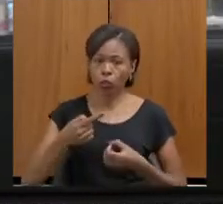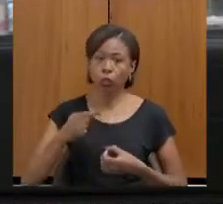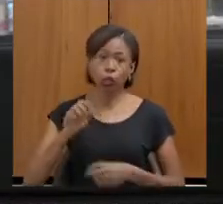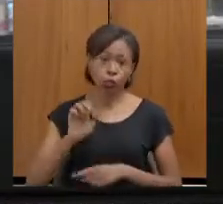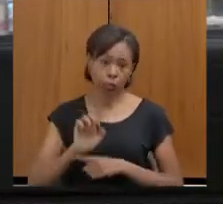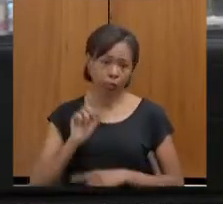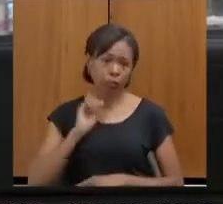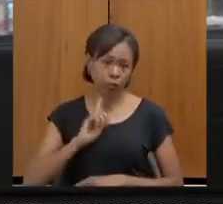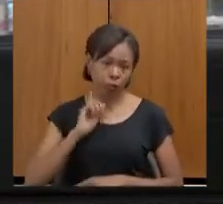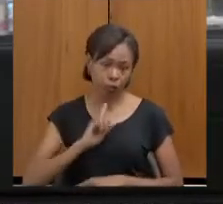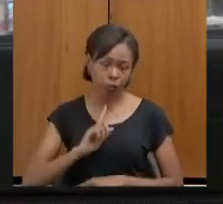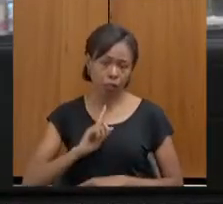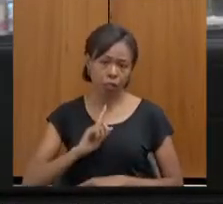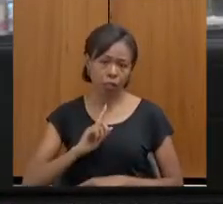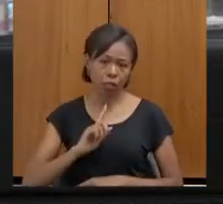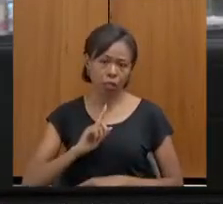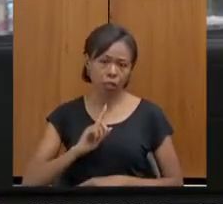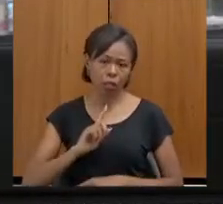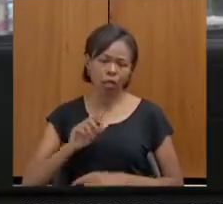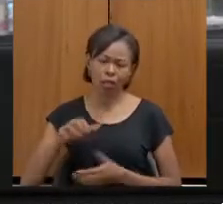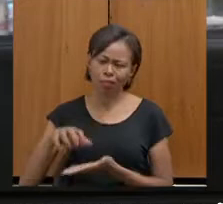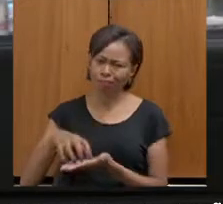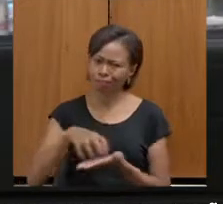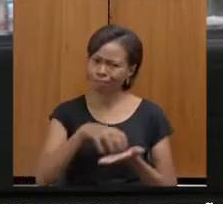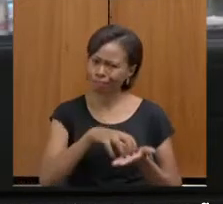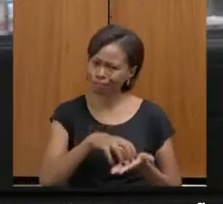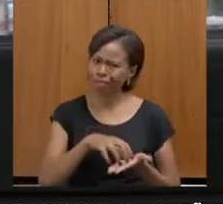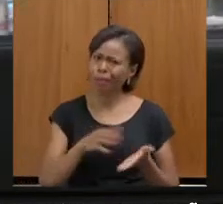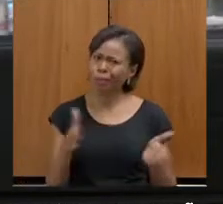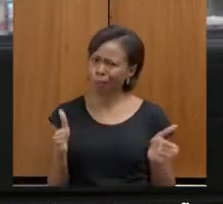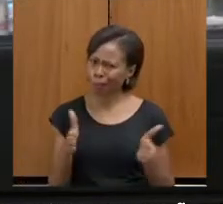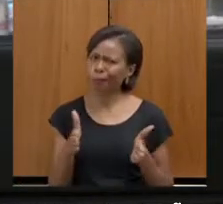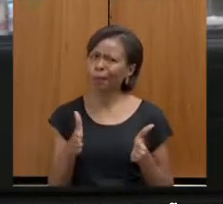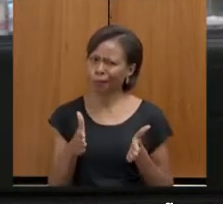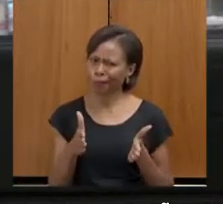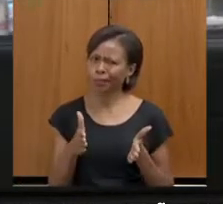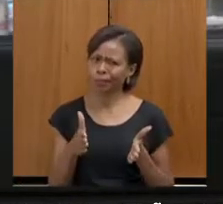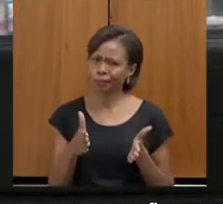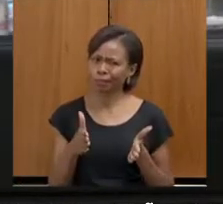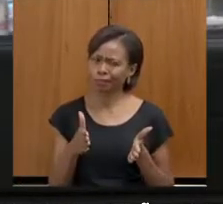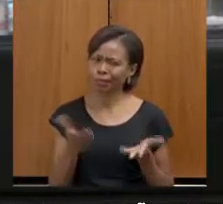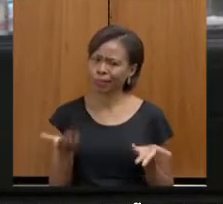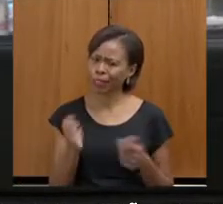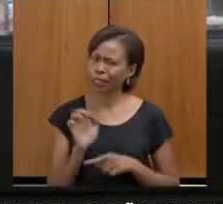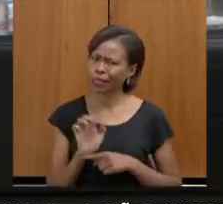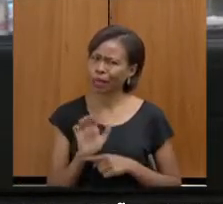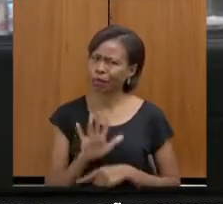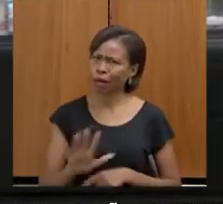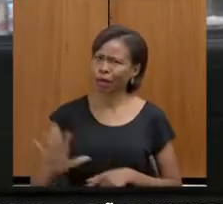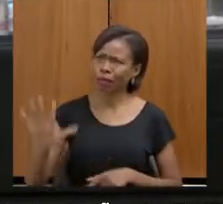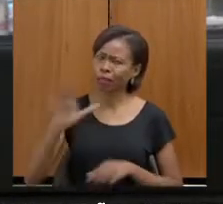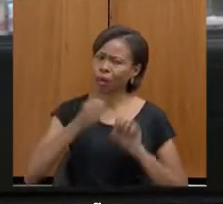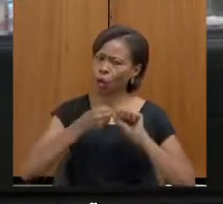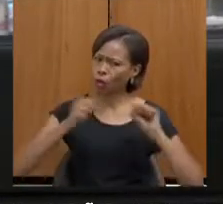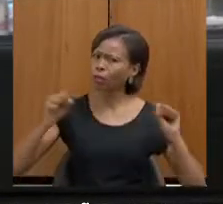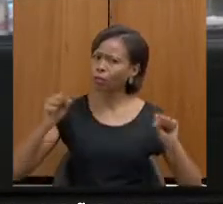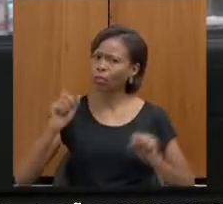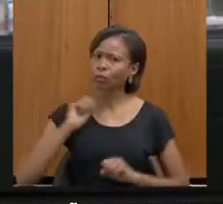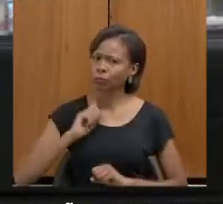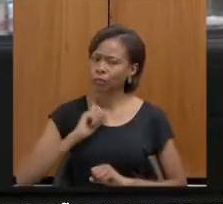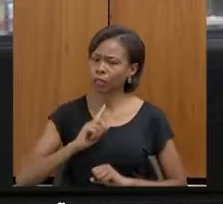é uma estrutura pequena para a dimensão de estado que nós temos. E termos apenas duas